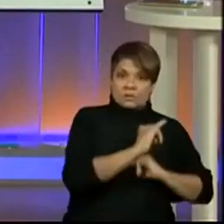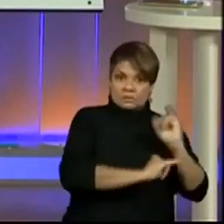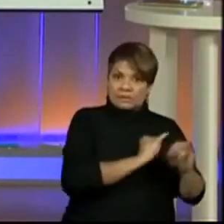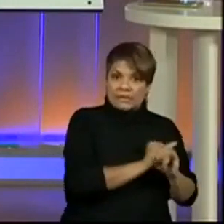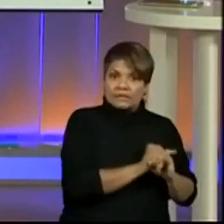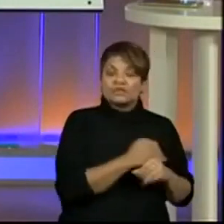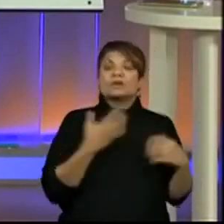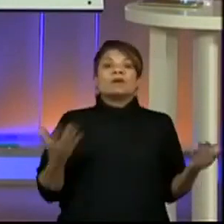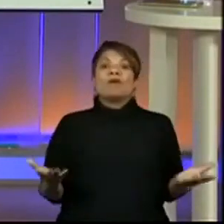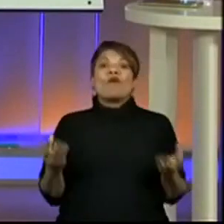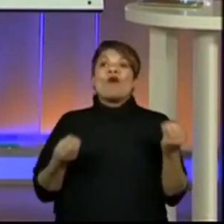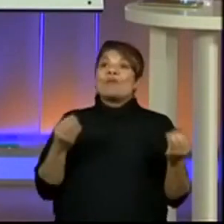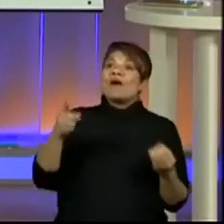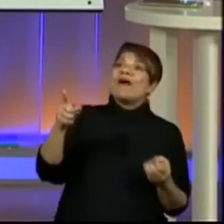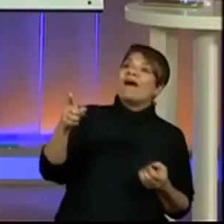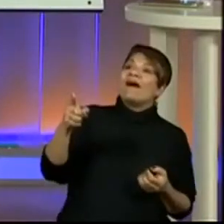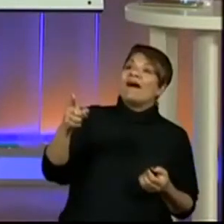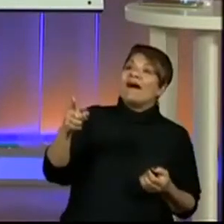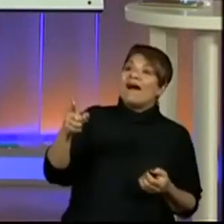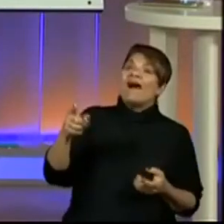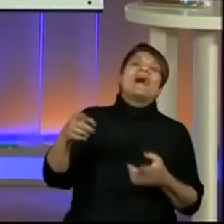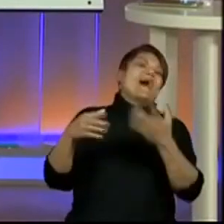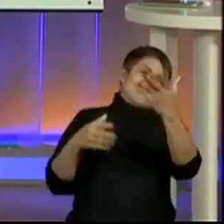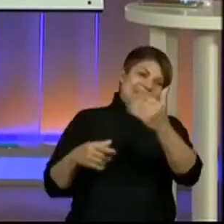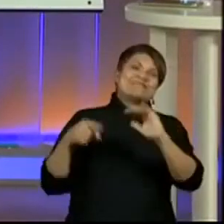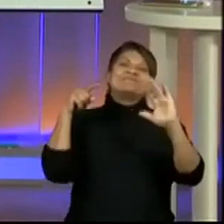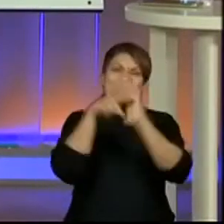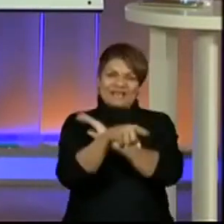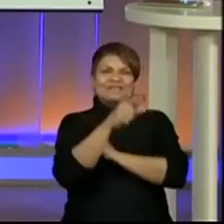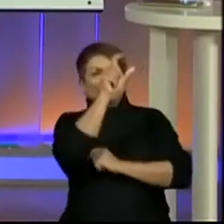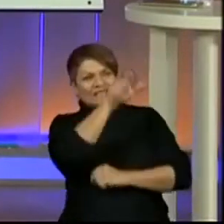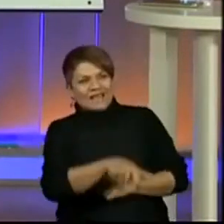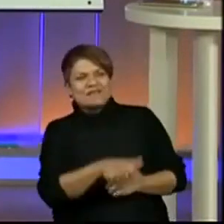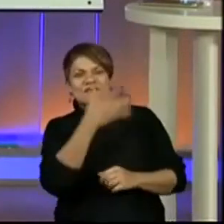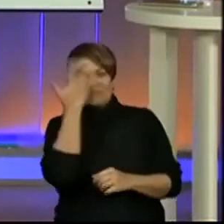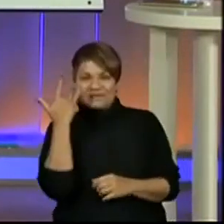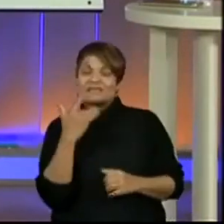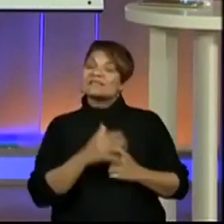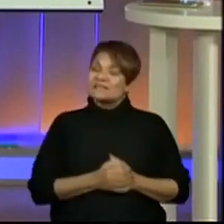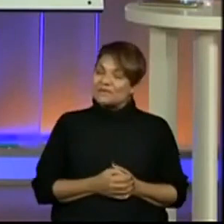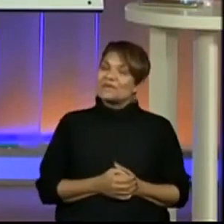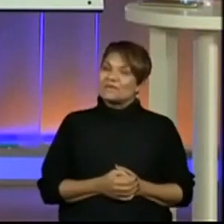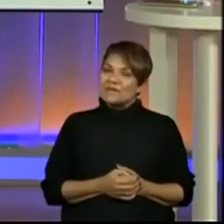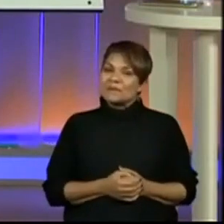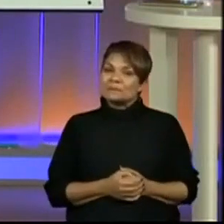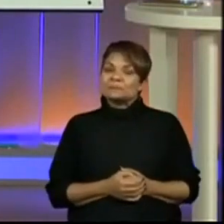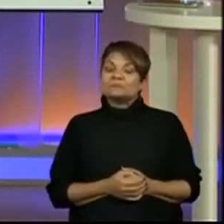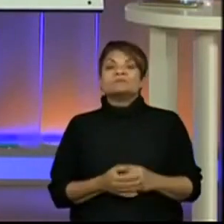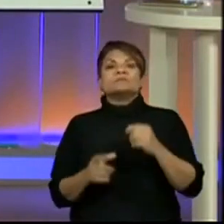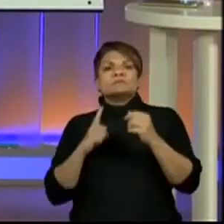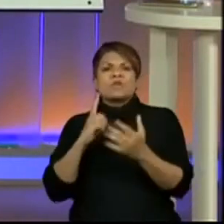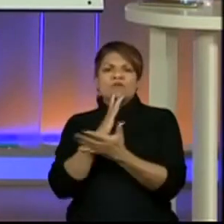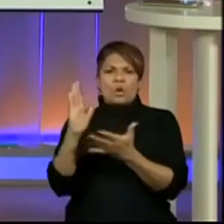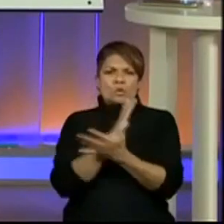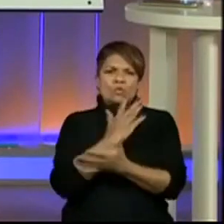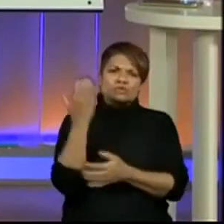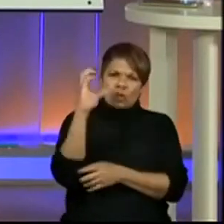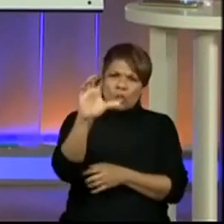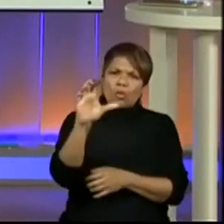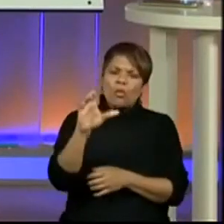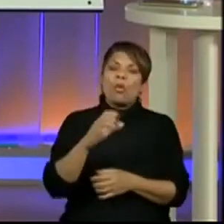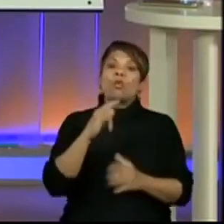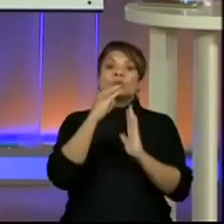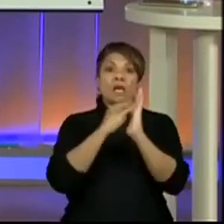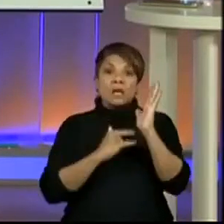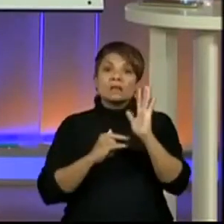pessoal começou a perguntar para alguém, boa, perguntar para alguém. Teve um pessoal que colocou ler o